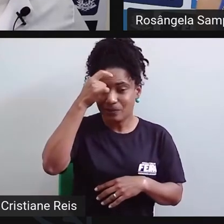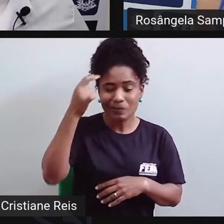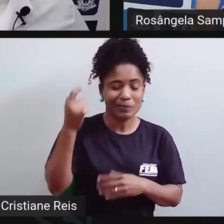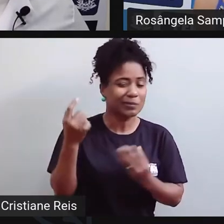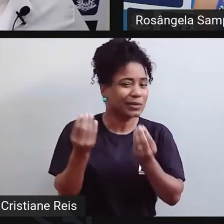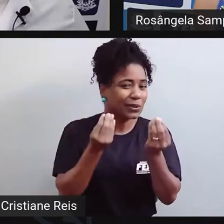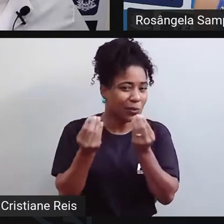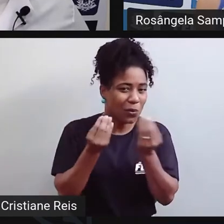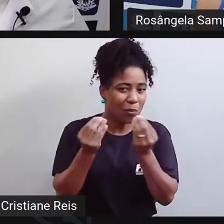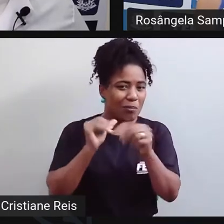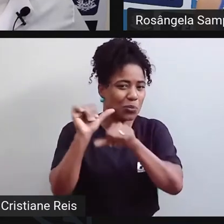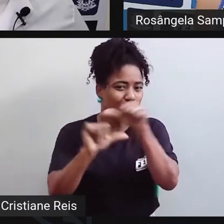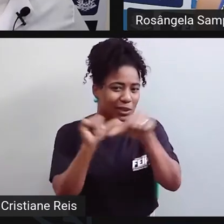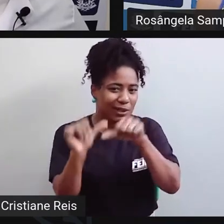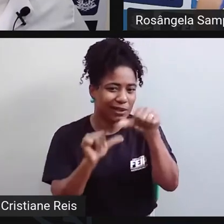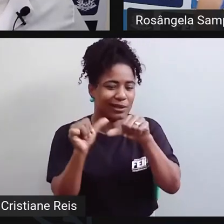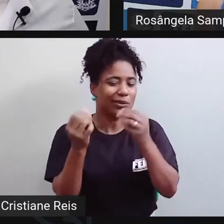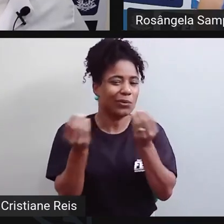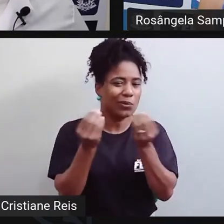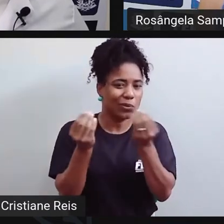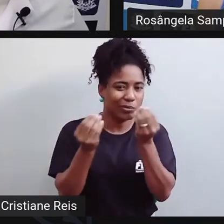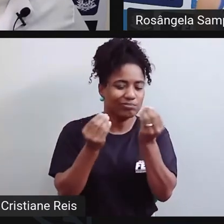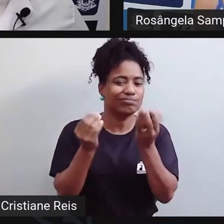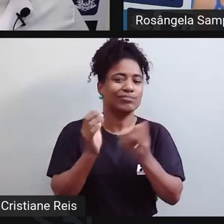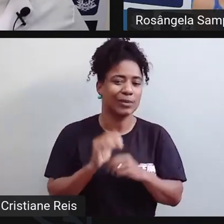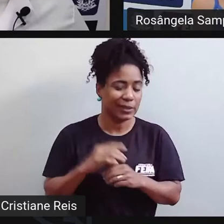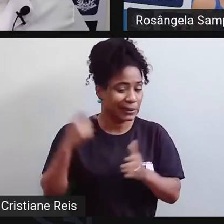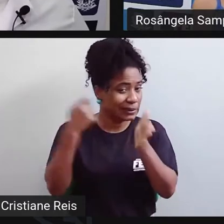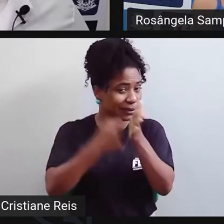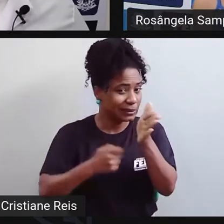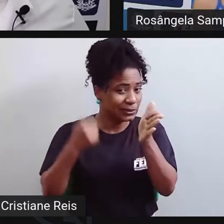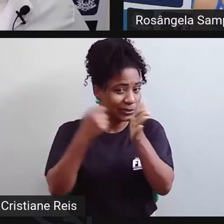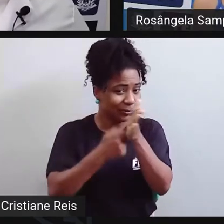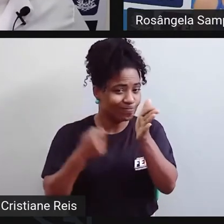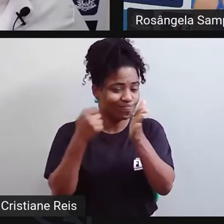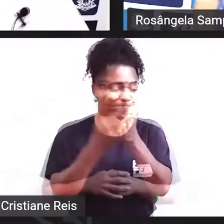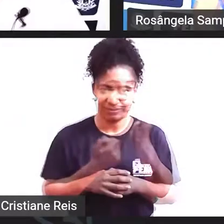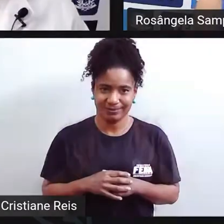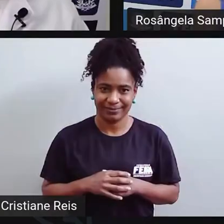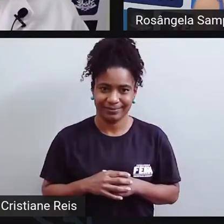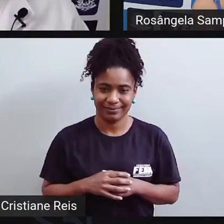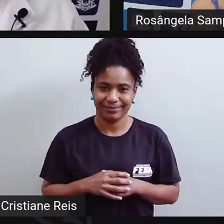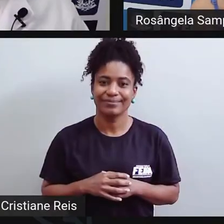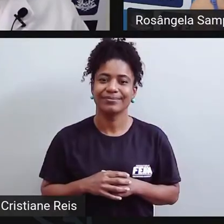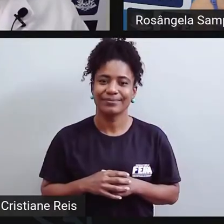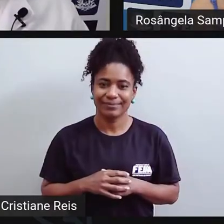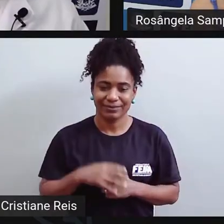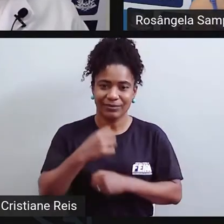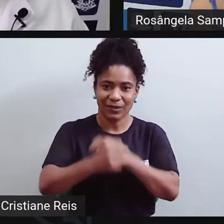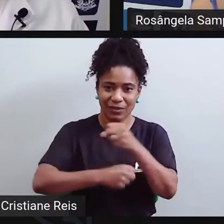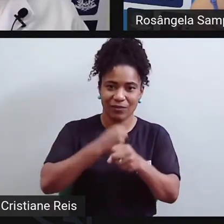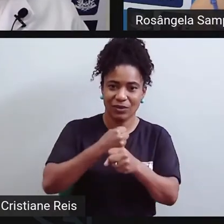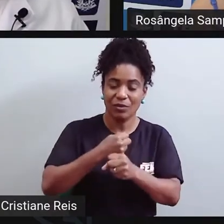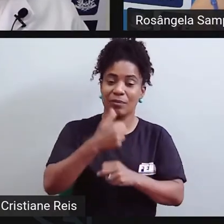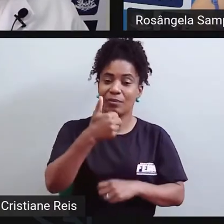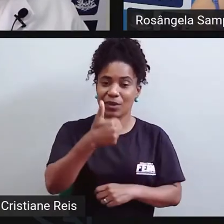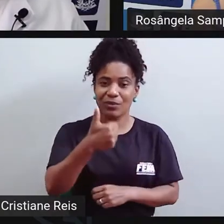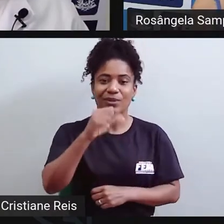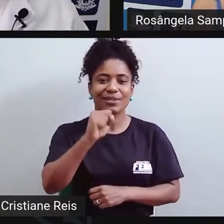seja modificado. Essa batalha dura um tempo grande. Em 1987,